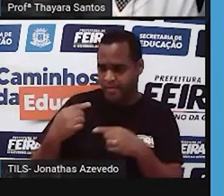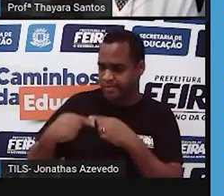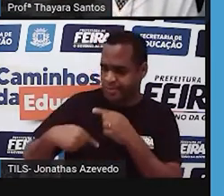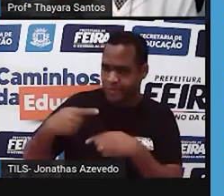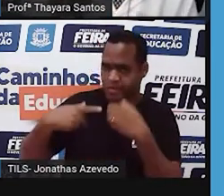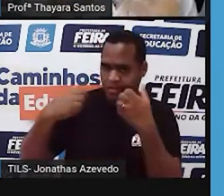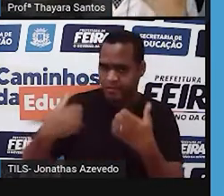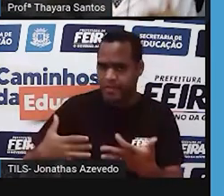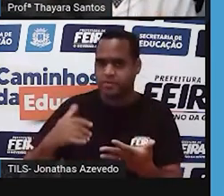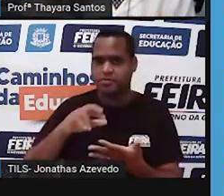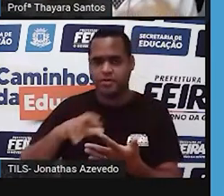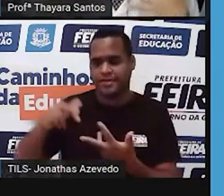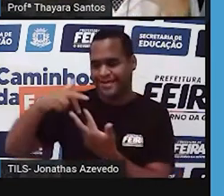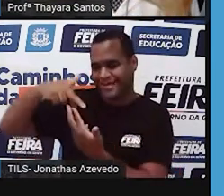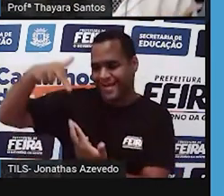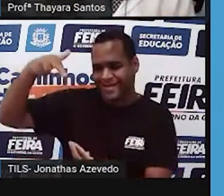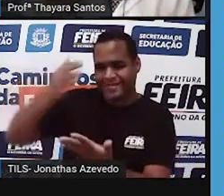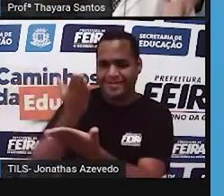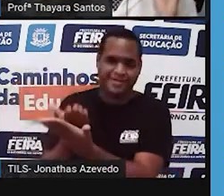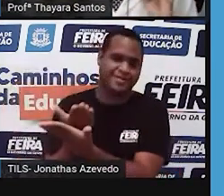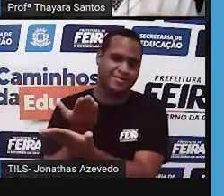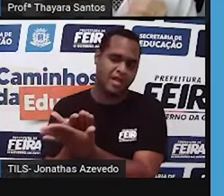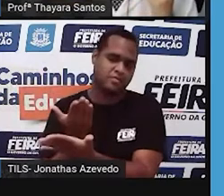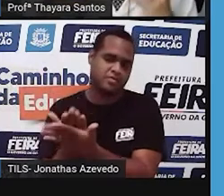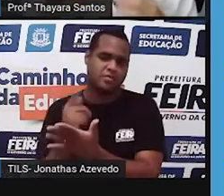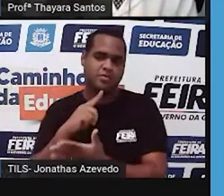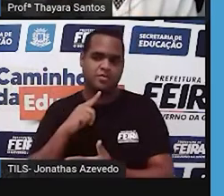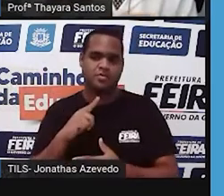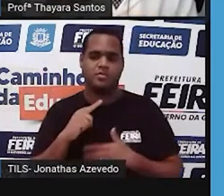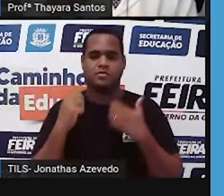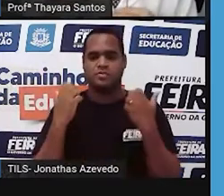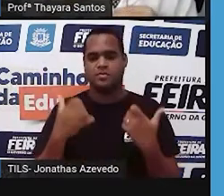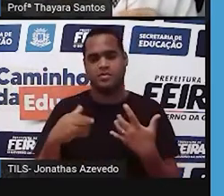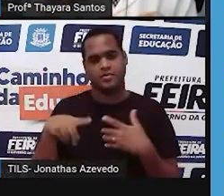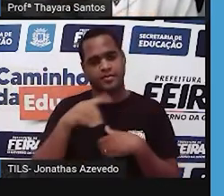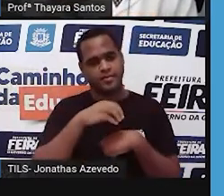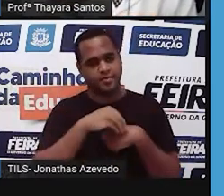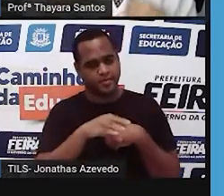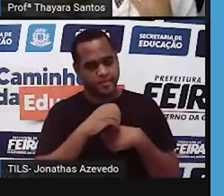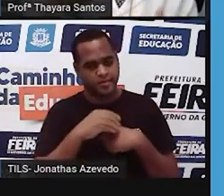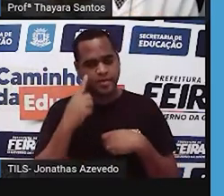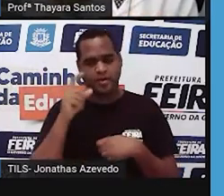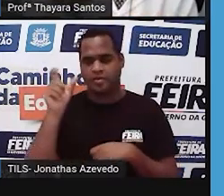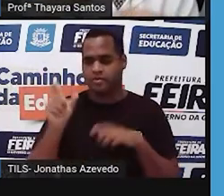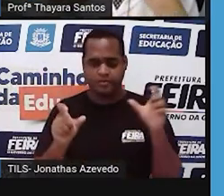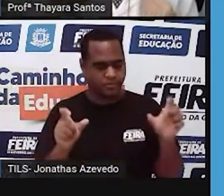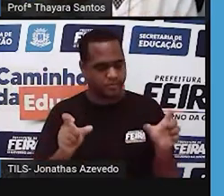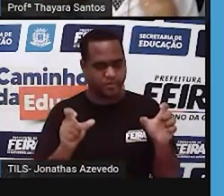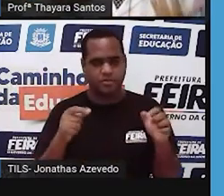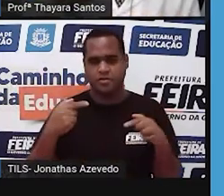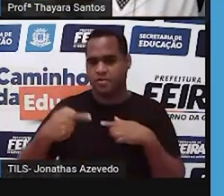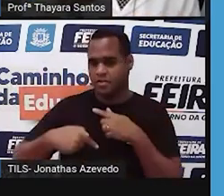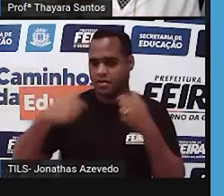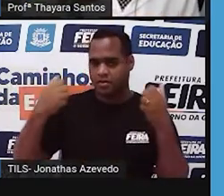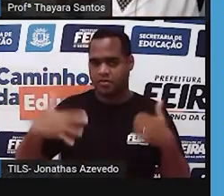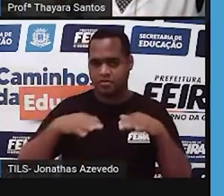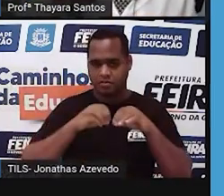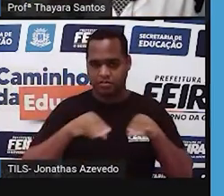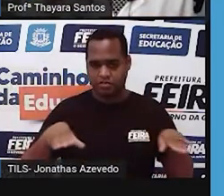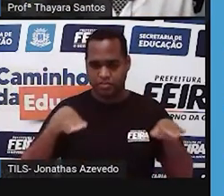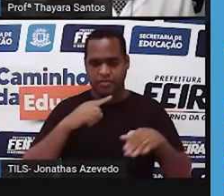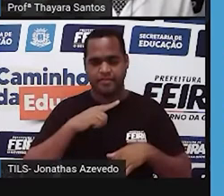gerações. Então, a genética estuda isso. Como a gente passa as nossas características genéticas para gerações seguintes.